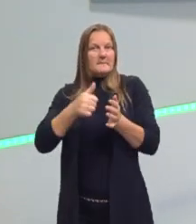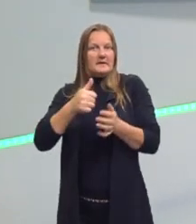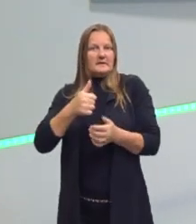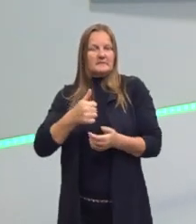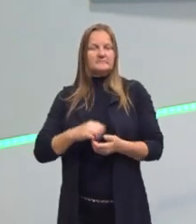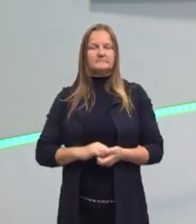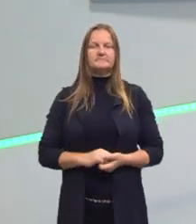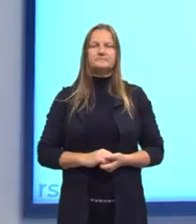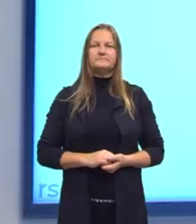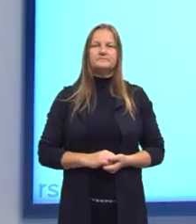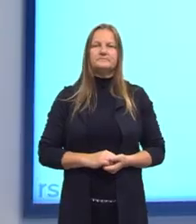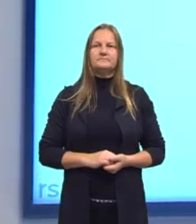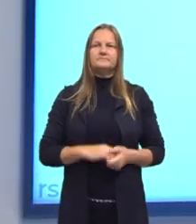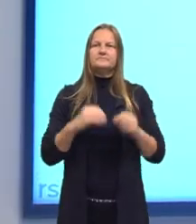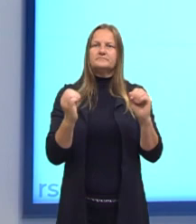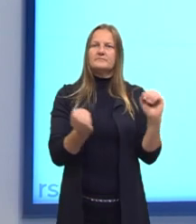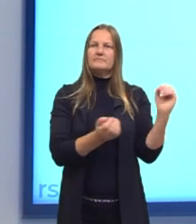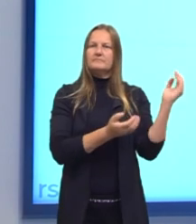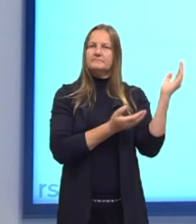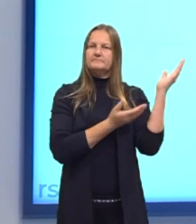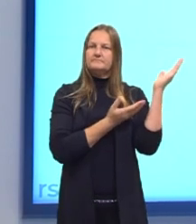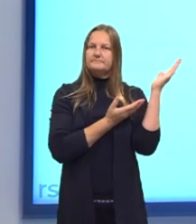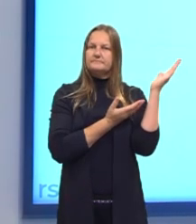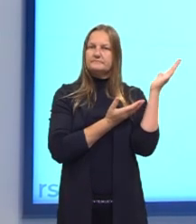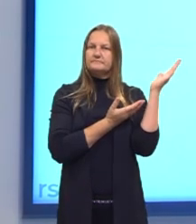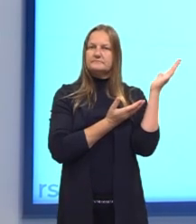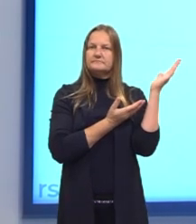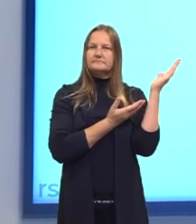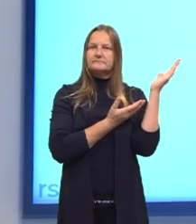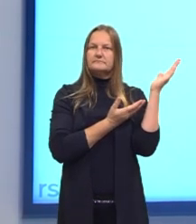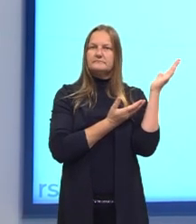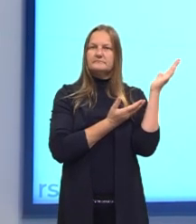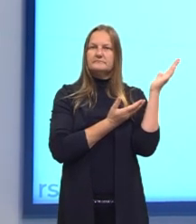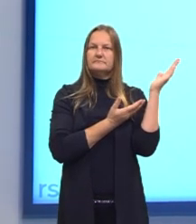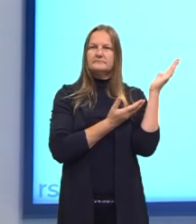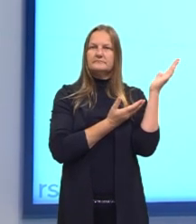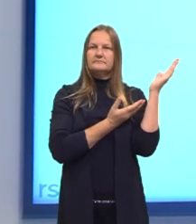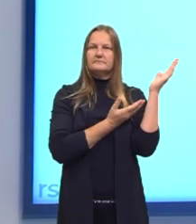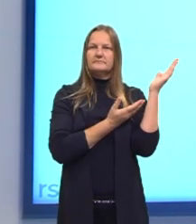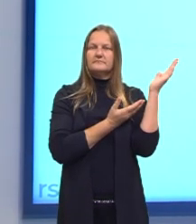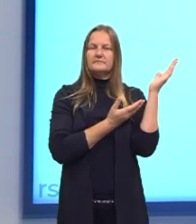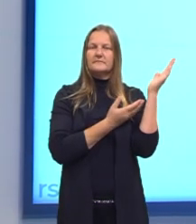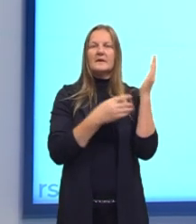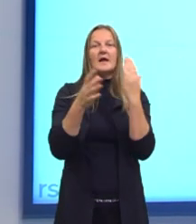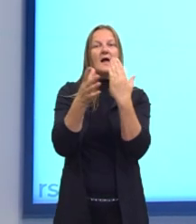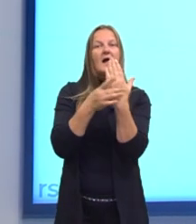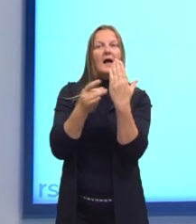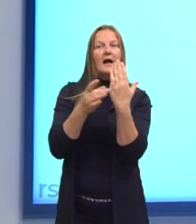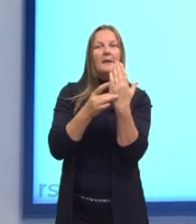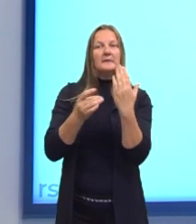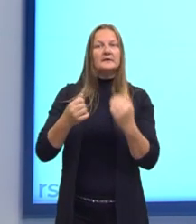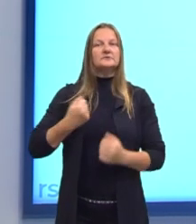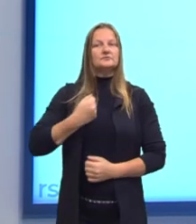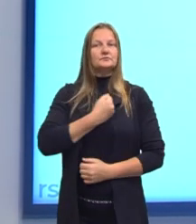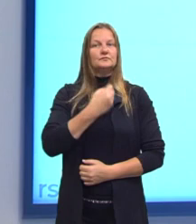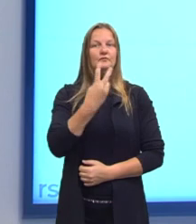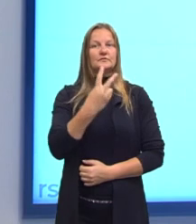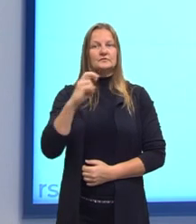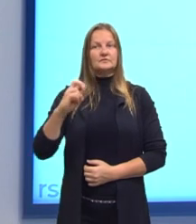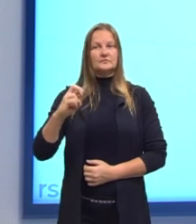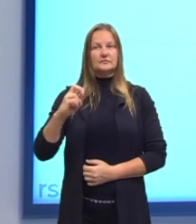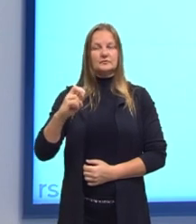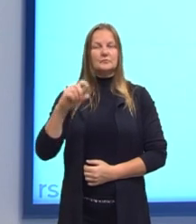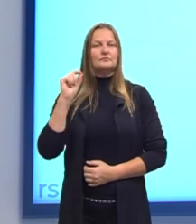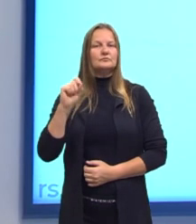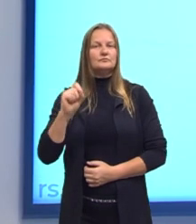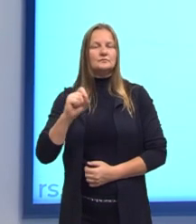Vamos ver o quê que nos pedem as habilidades. A habilidade de número 25. Ela